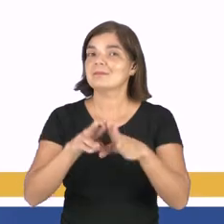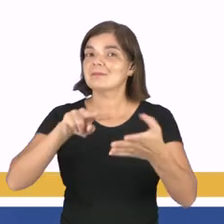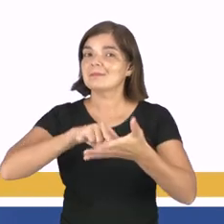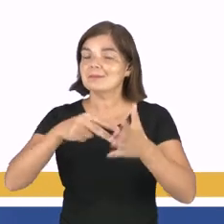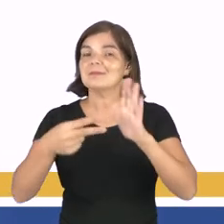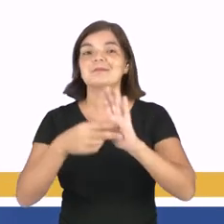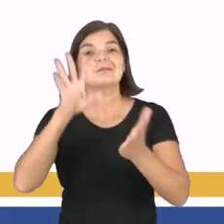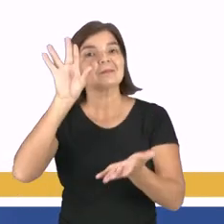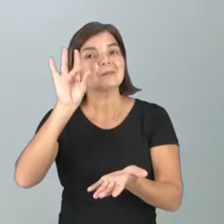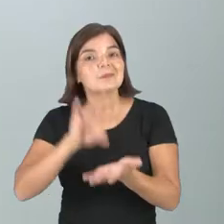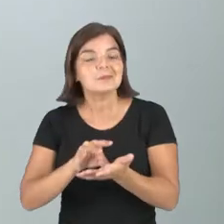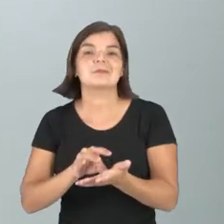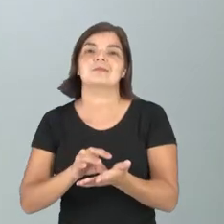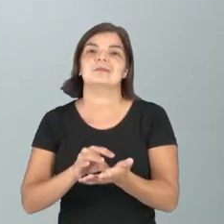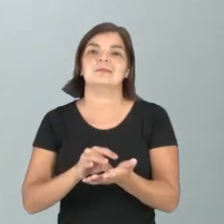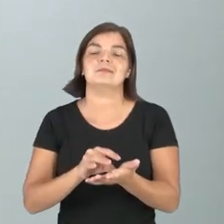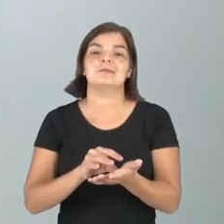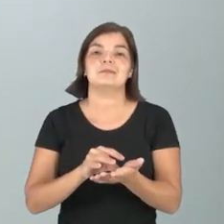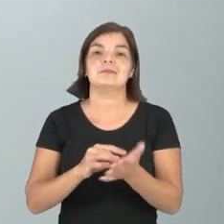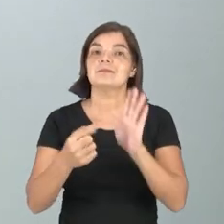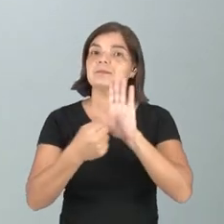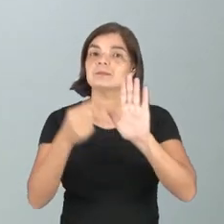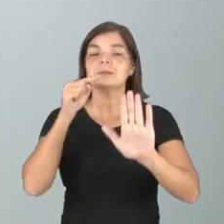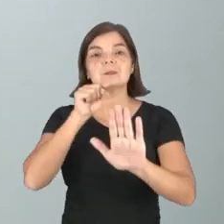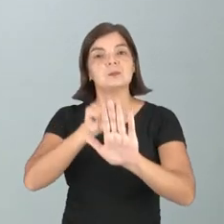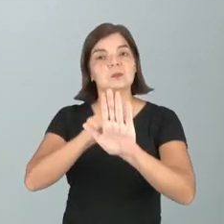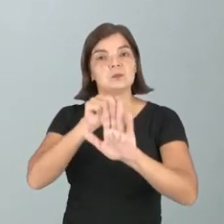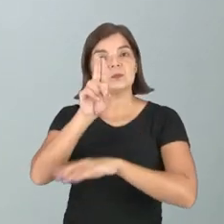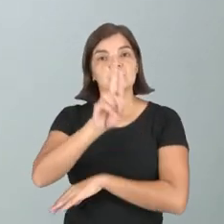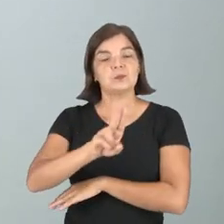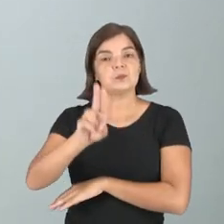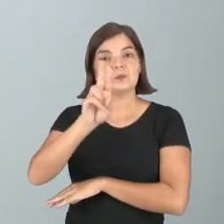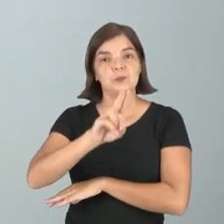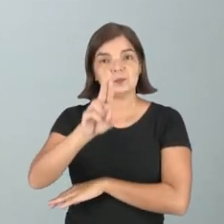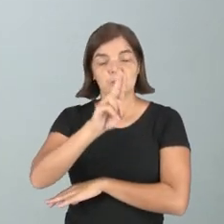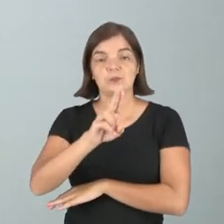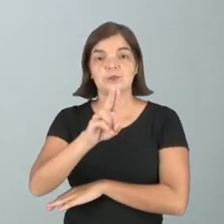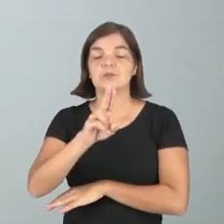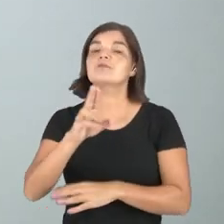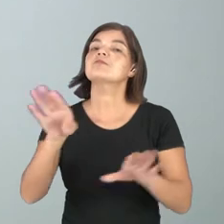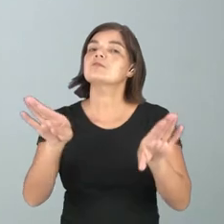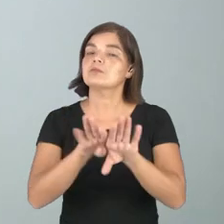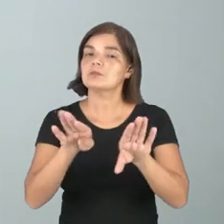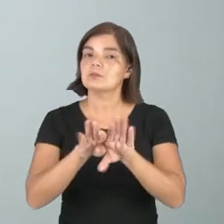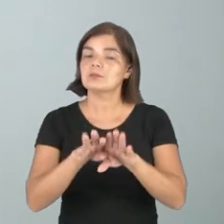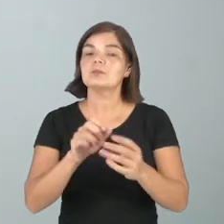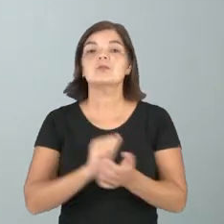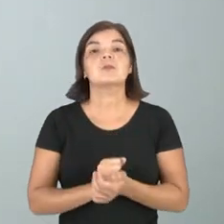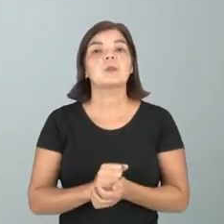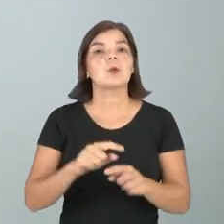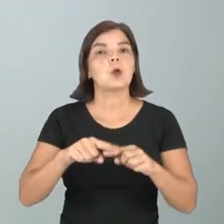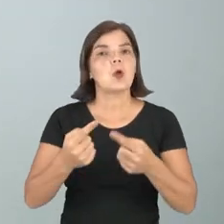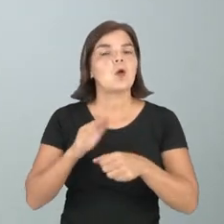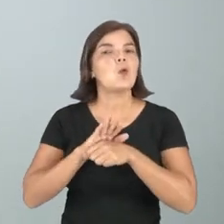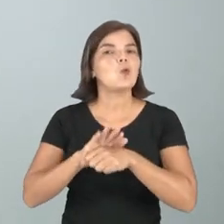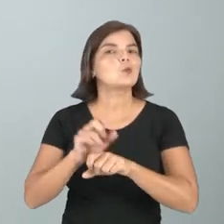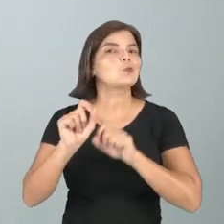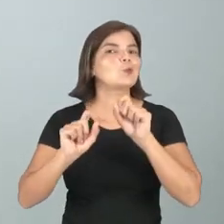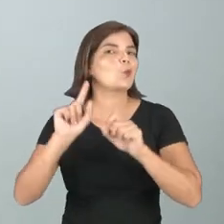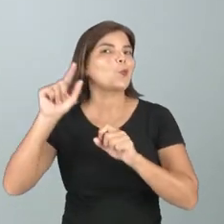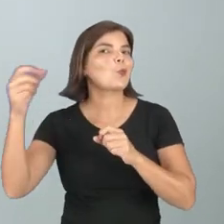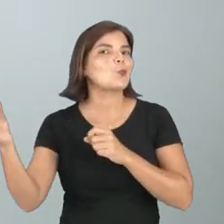Então, gente, a metáfora, ela é utilizado um termo no seu sentido figurado, atribuindo um novo